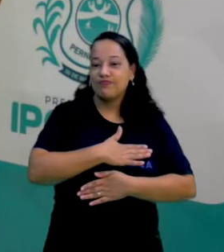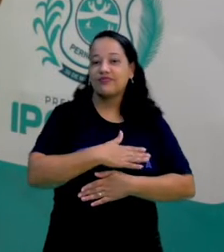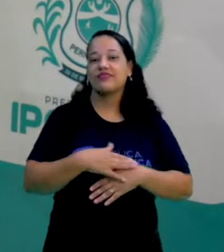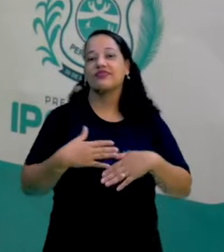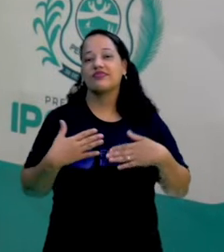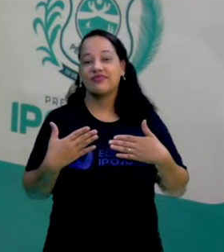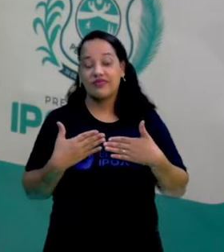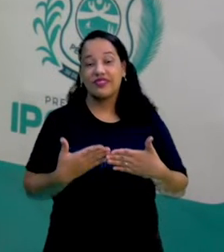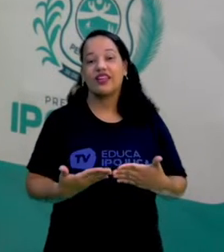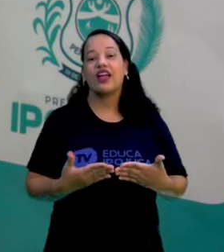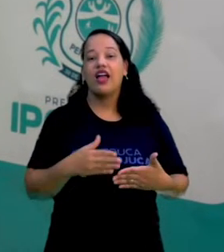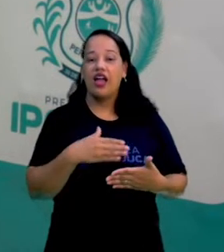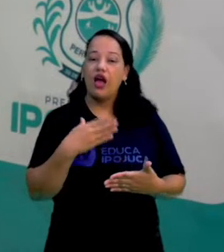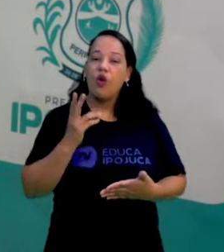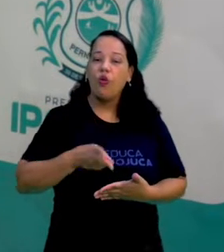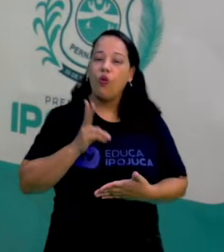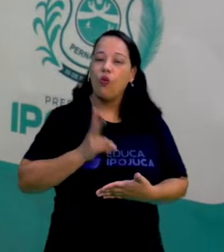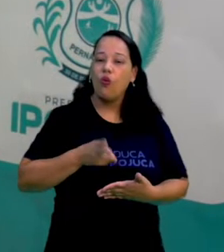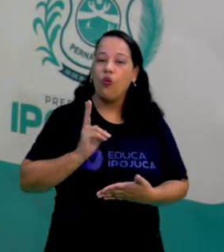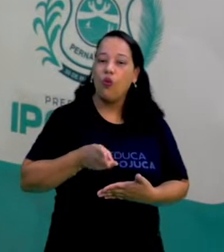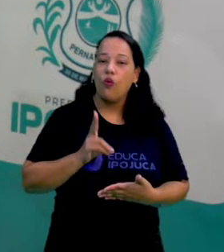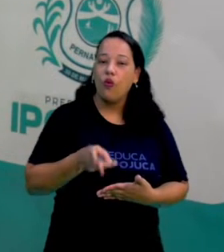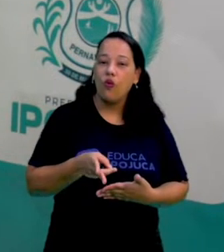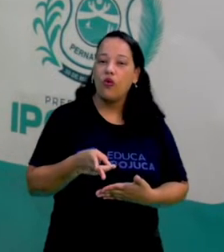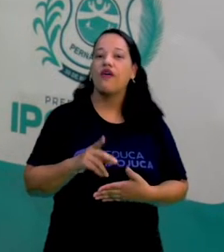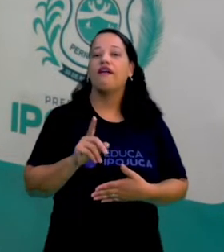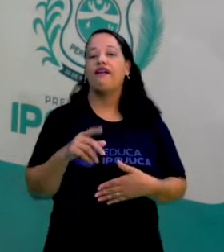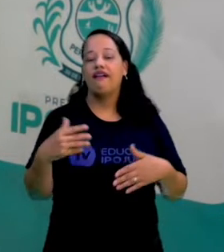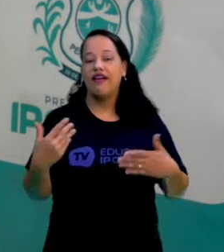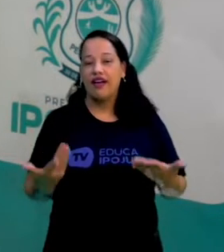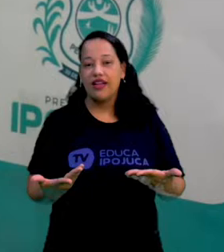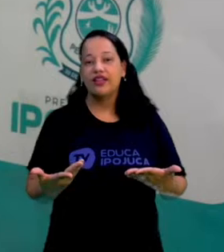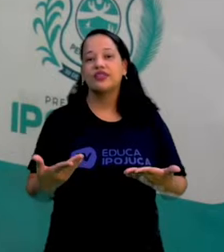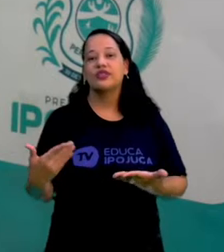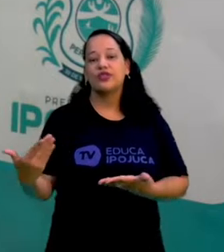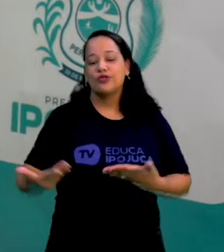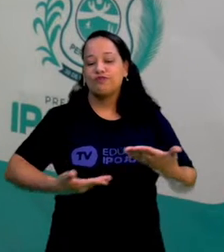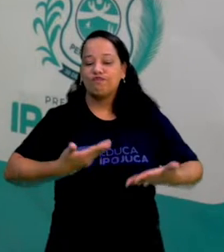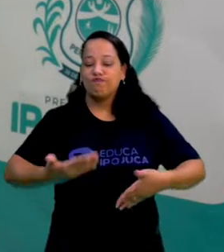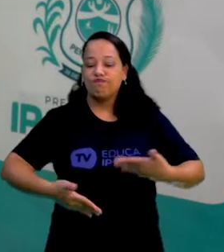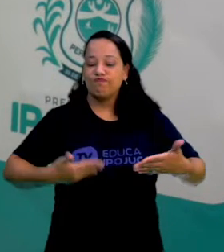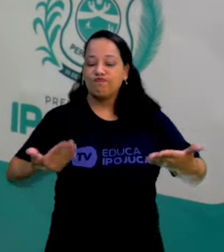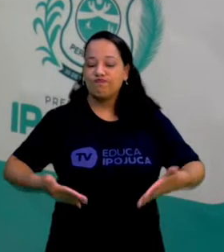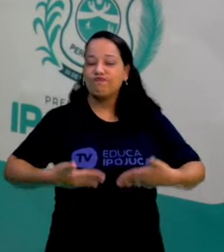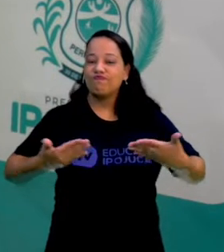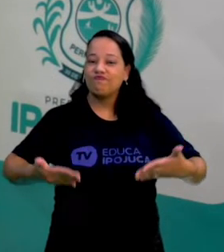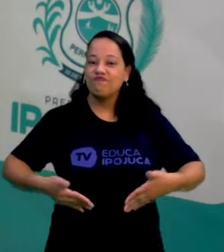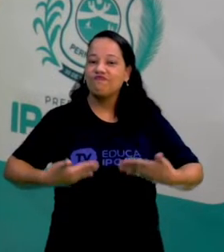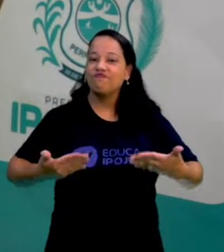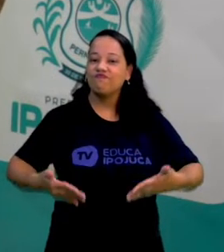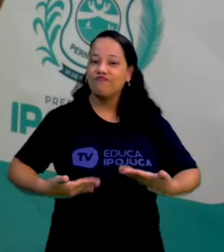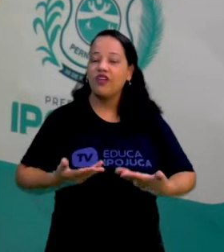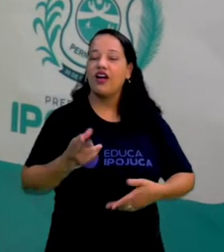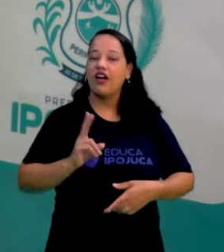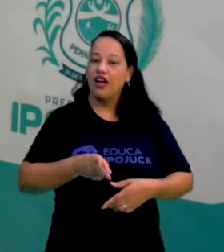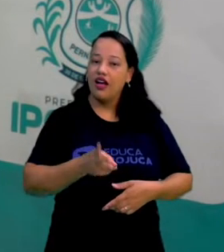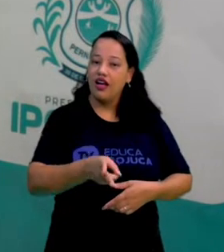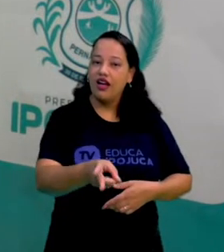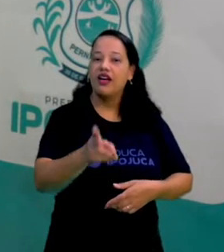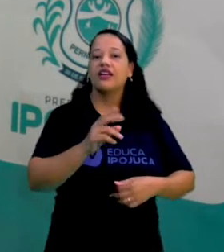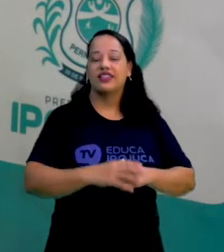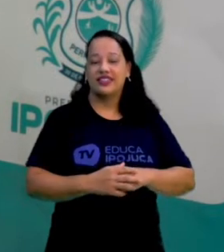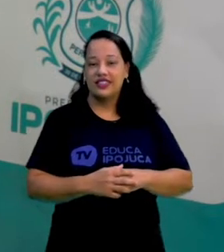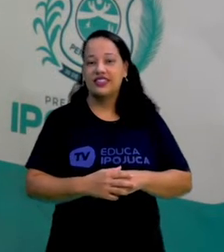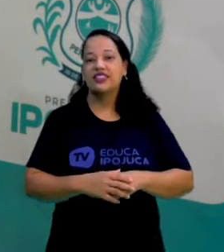essa prática constante vai sempre nos credenciando a continuar fazendo. Então a gente